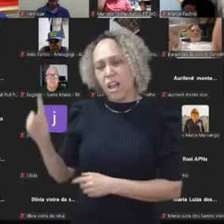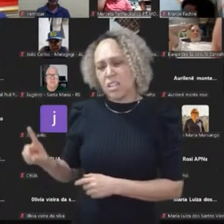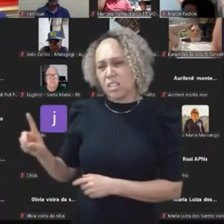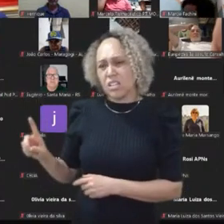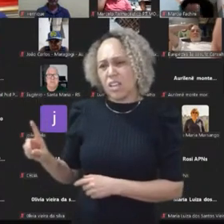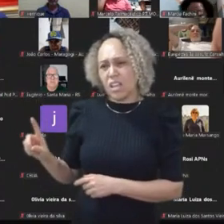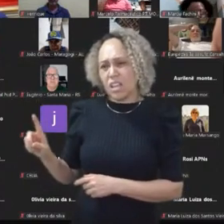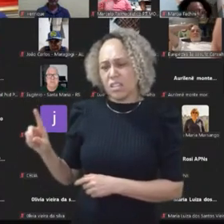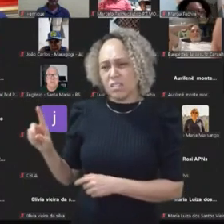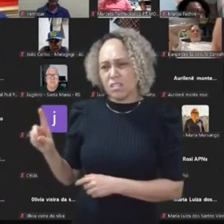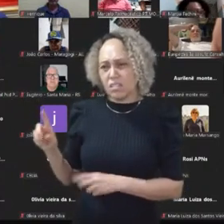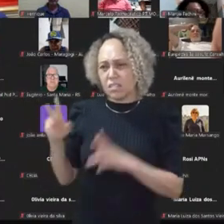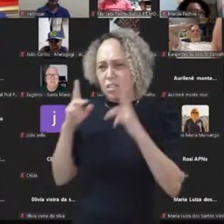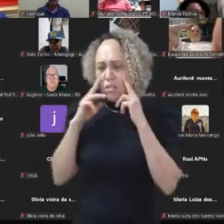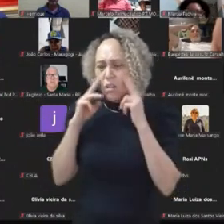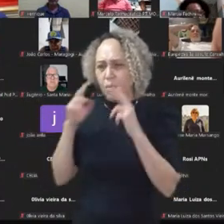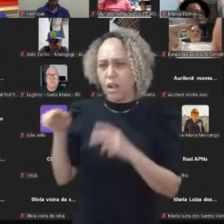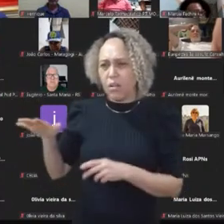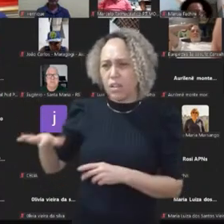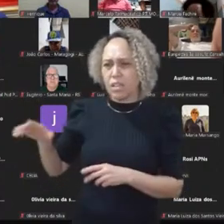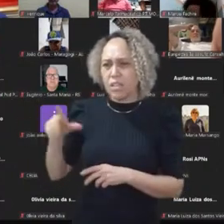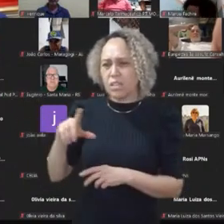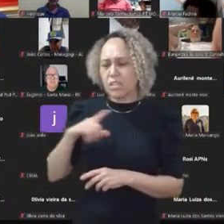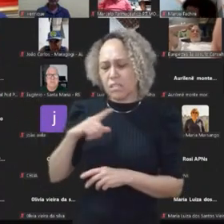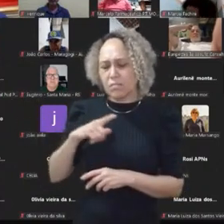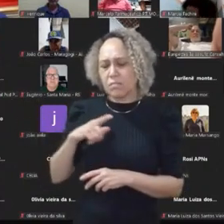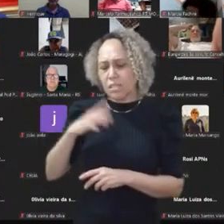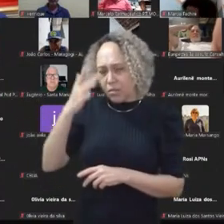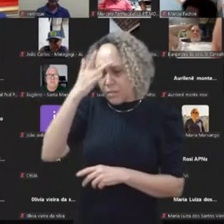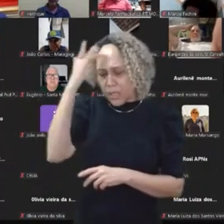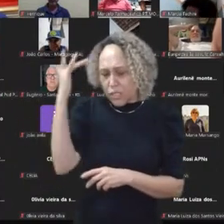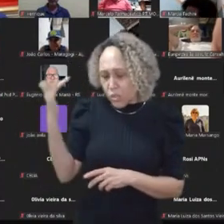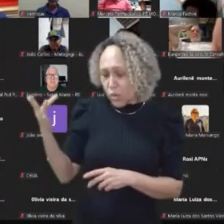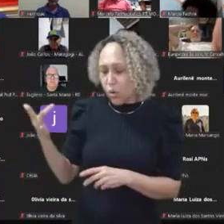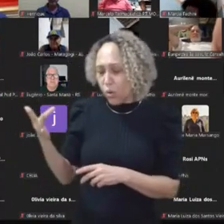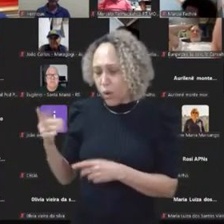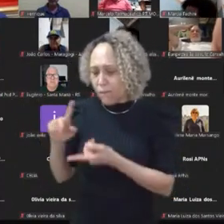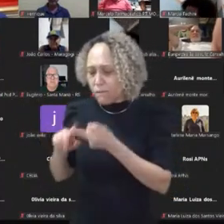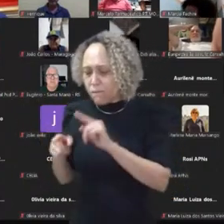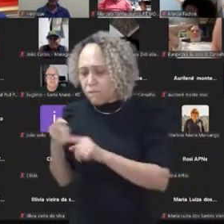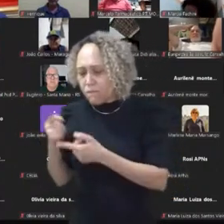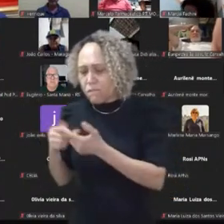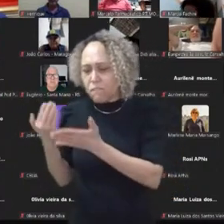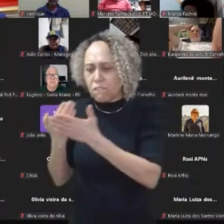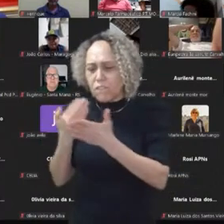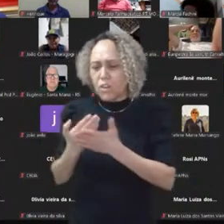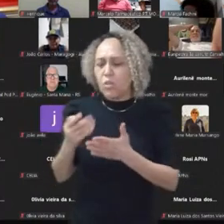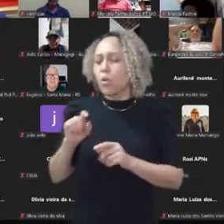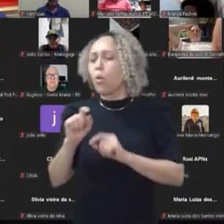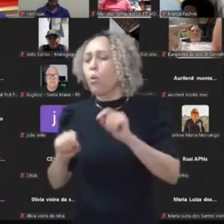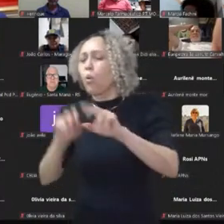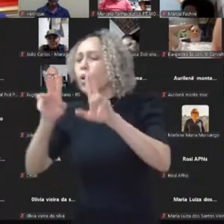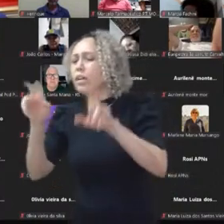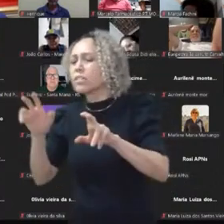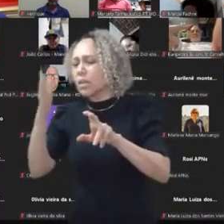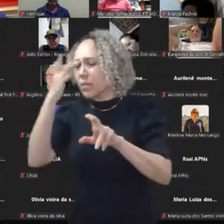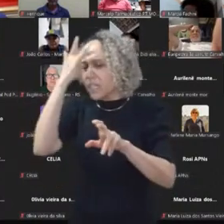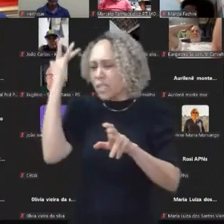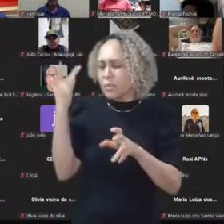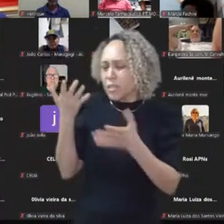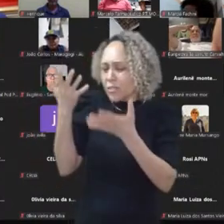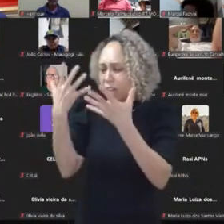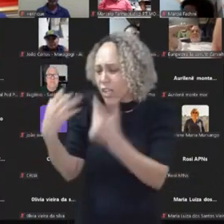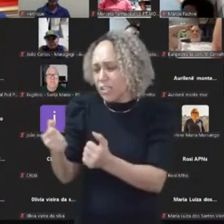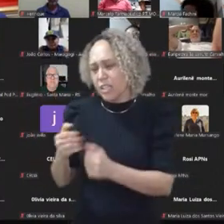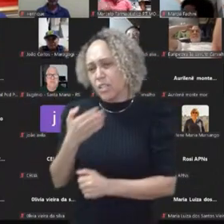tem os marqueteiros, eles estudam o que causa menos rejeição nas pessoas, e eles fazem, a esquerda tem que começar a fazer dessa maneira,